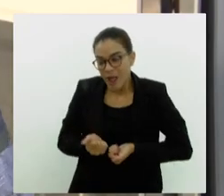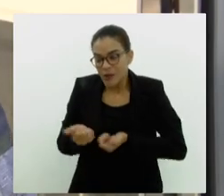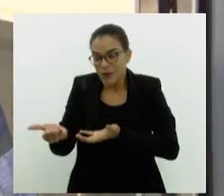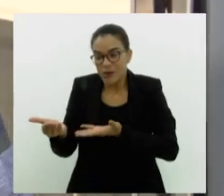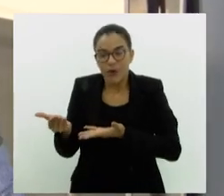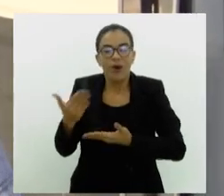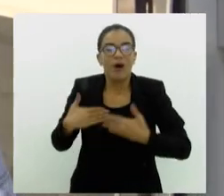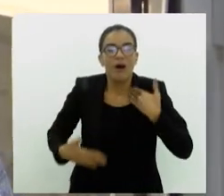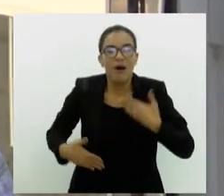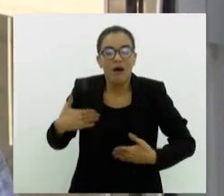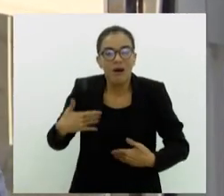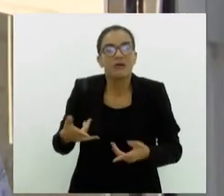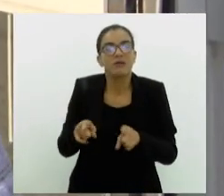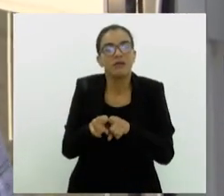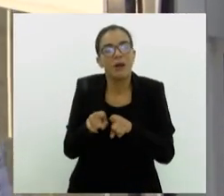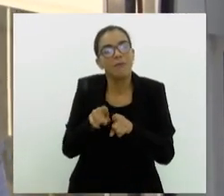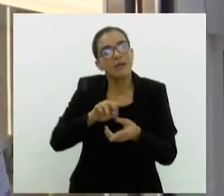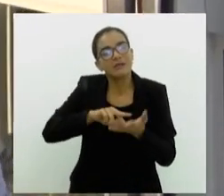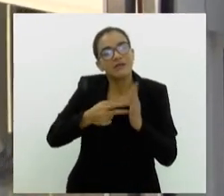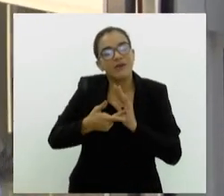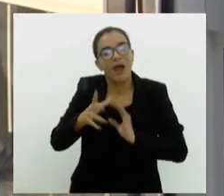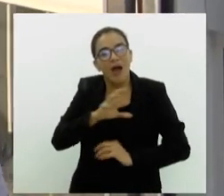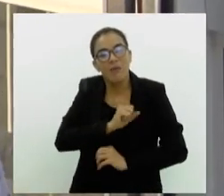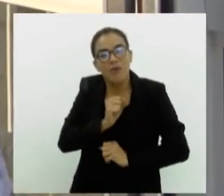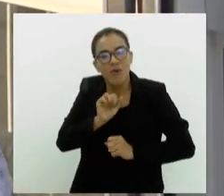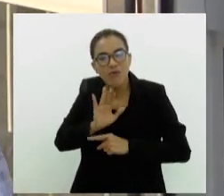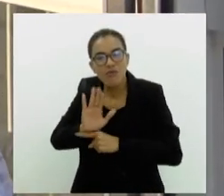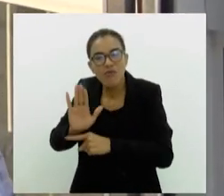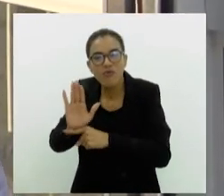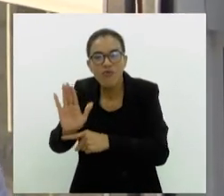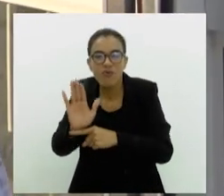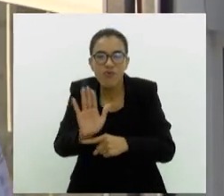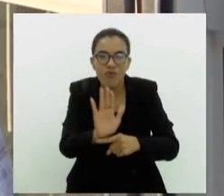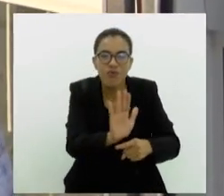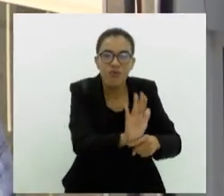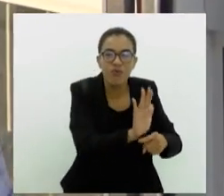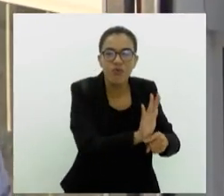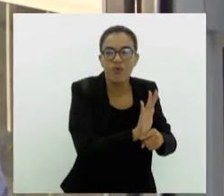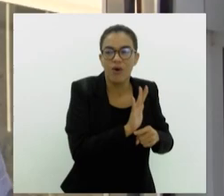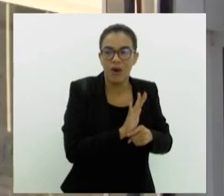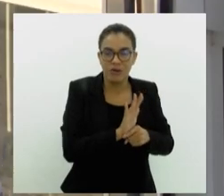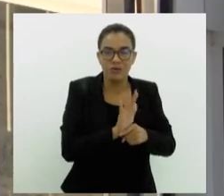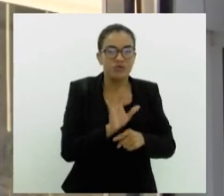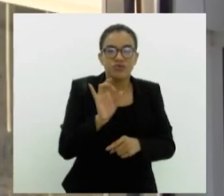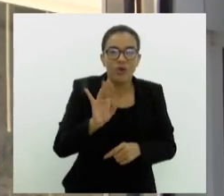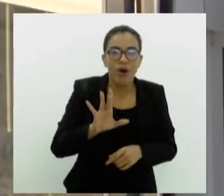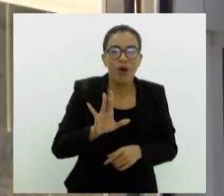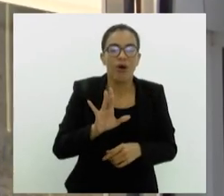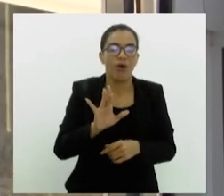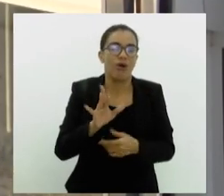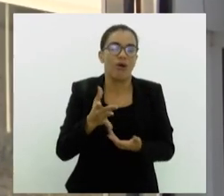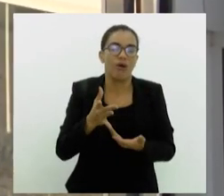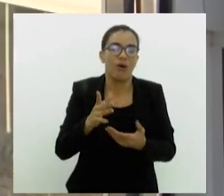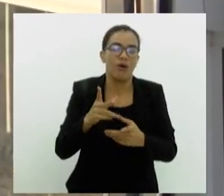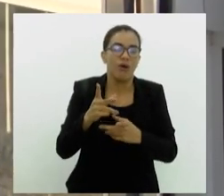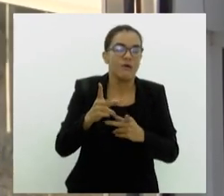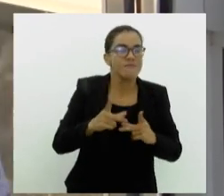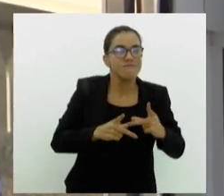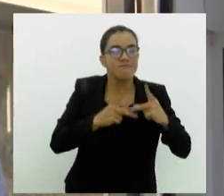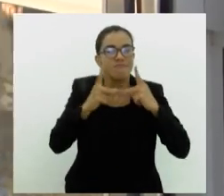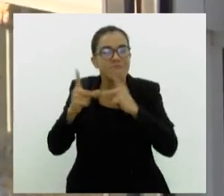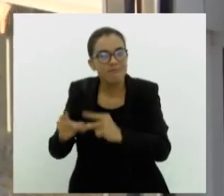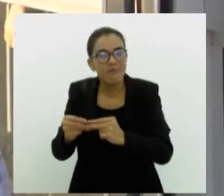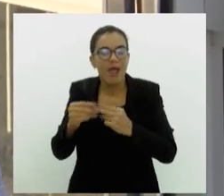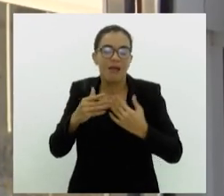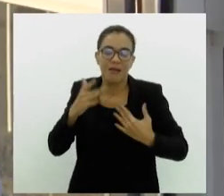extremamente de amor, onde você vai estar ajudando o outro, apenas com um grande presente da